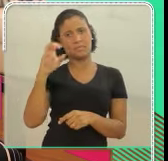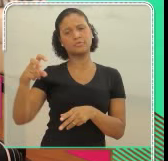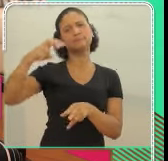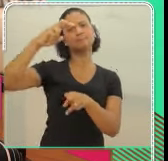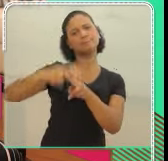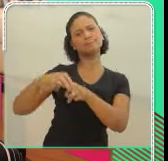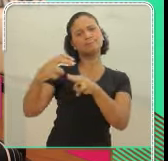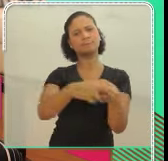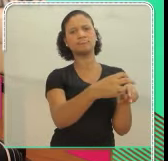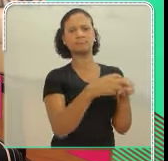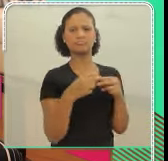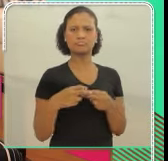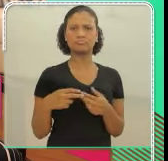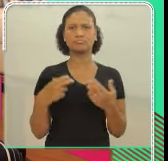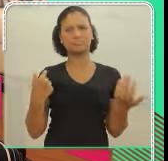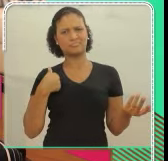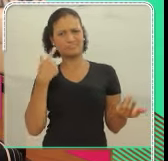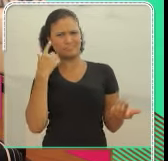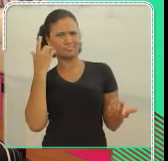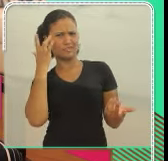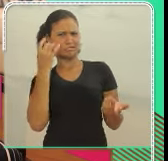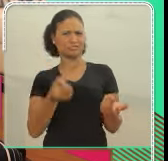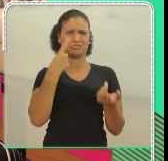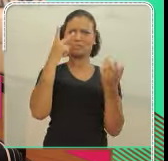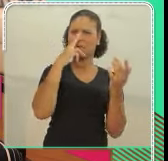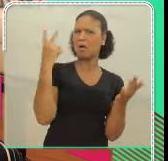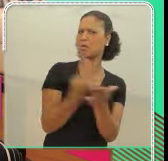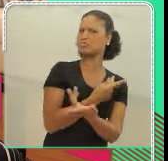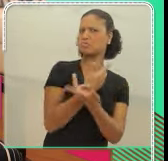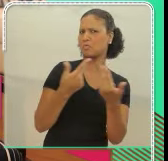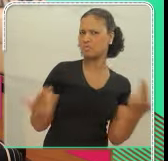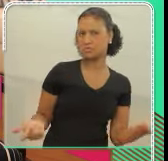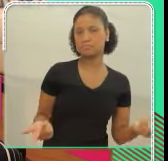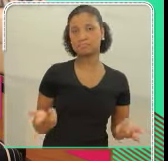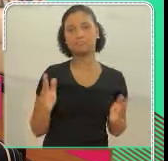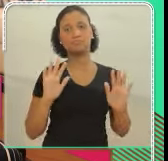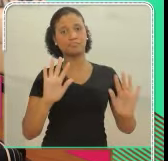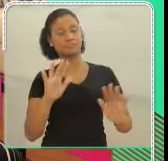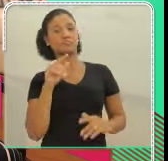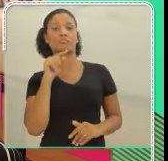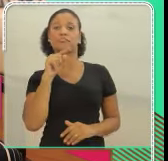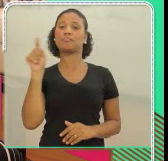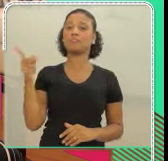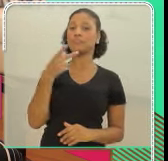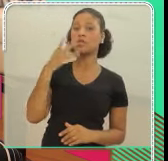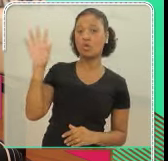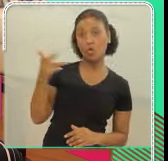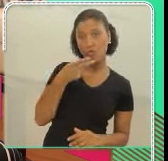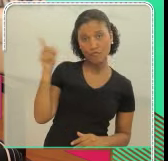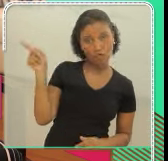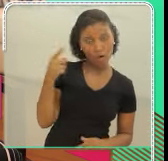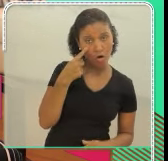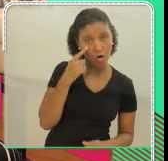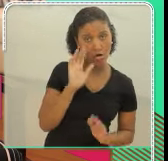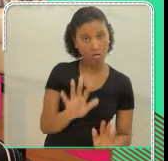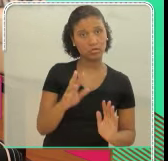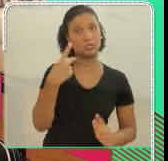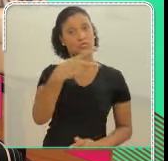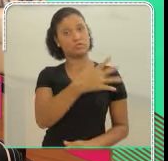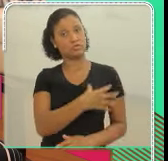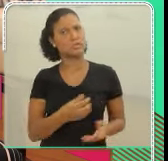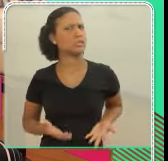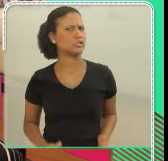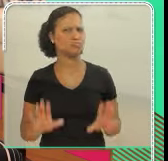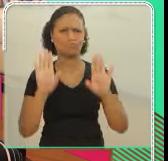filha nasceu bem e tudo, mas ela tem síndrome de Down. Aí eu fiquei assim, sabe, quando você fica no